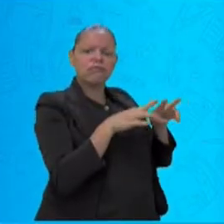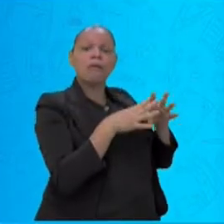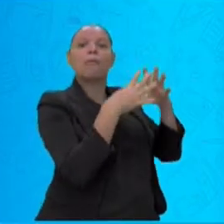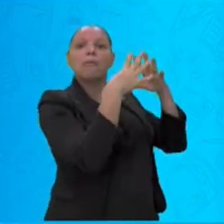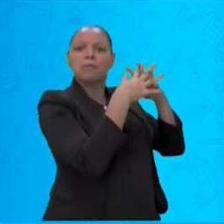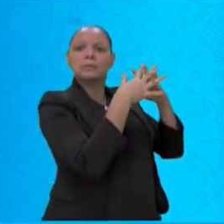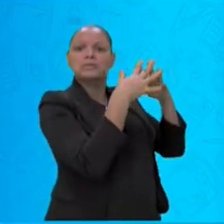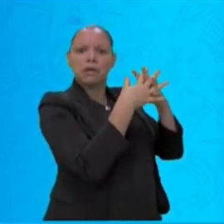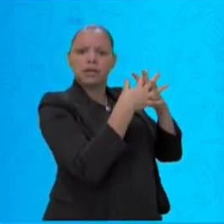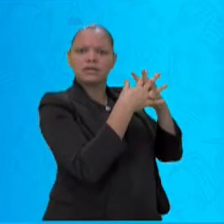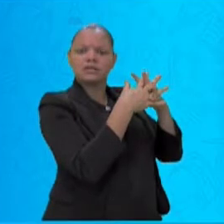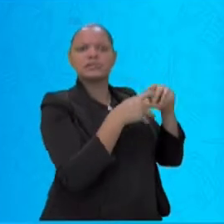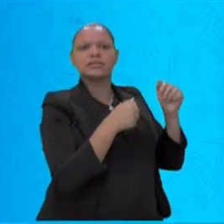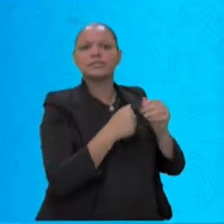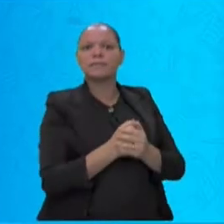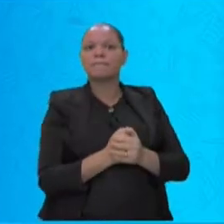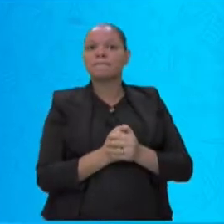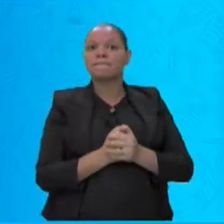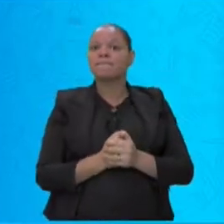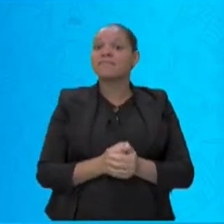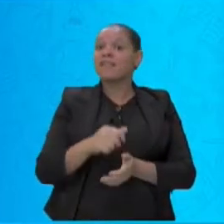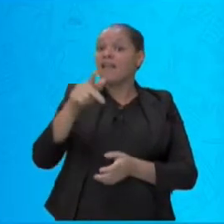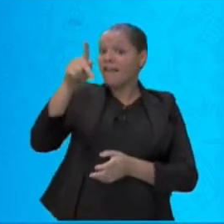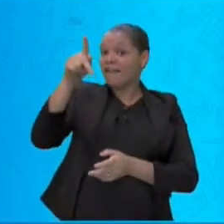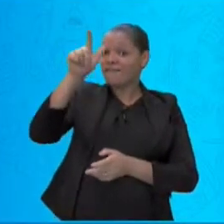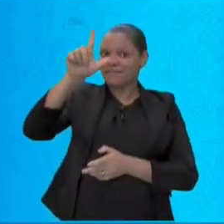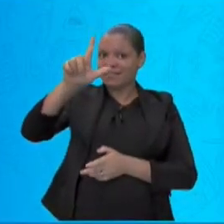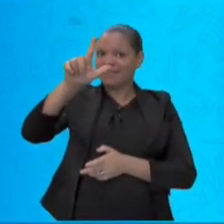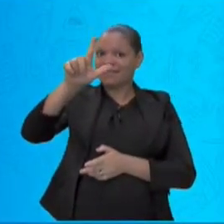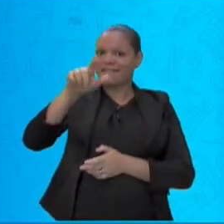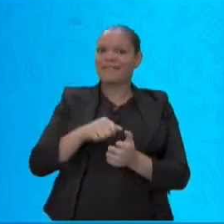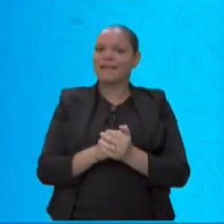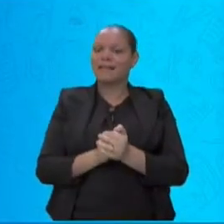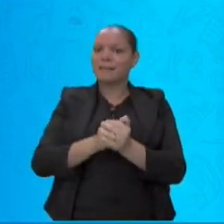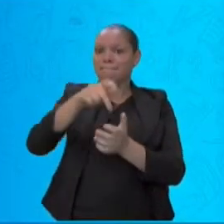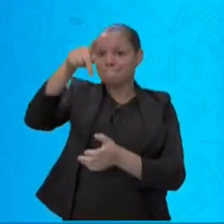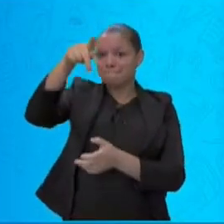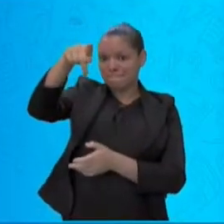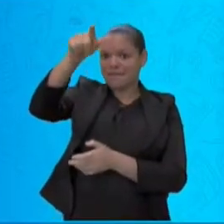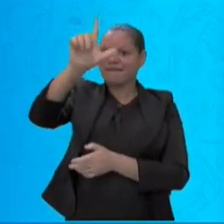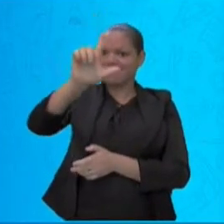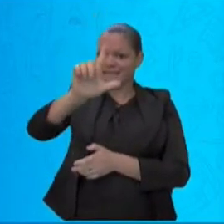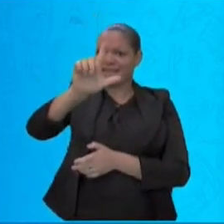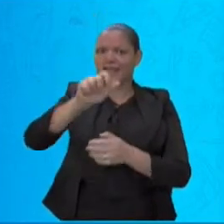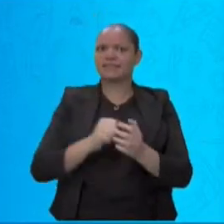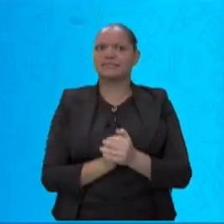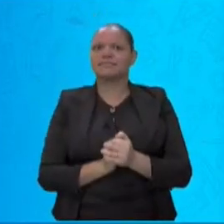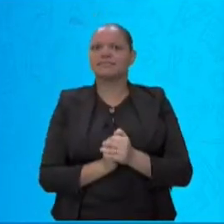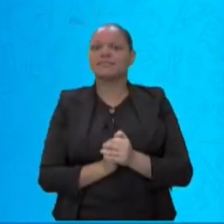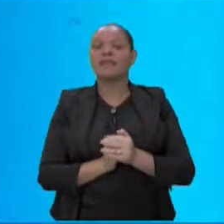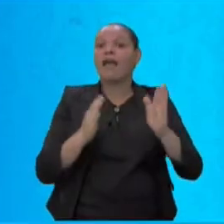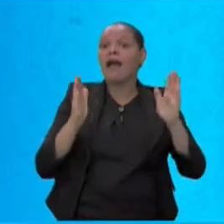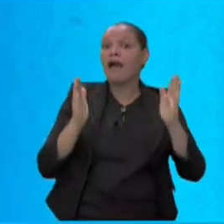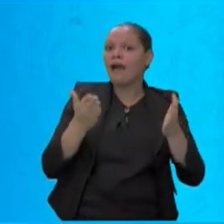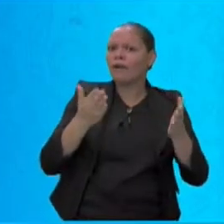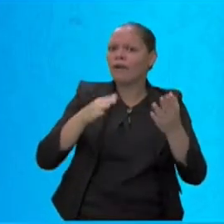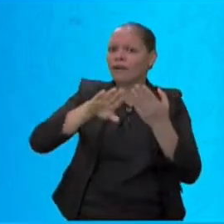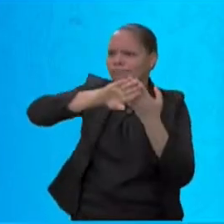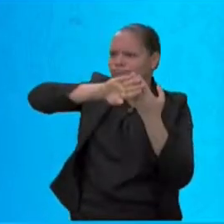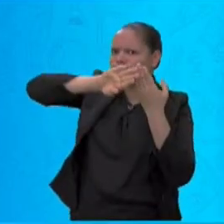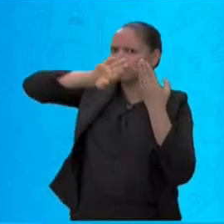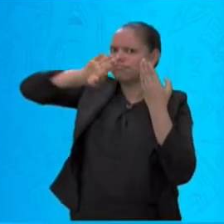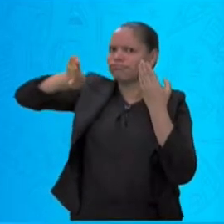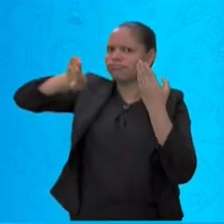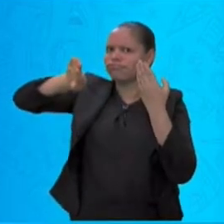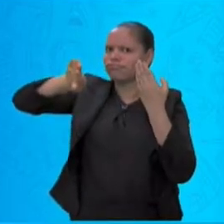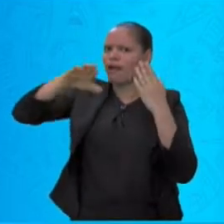consoante. Agora eu vou desafiar vocês. Vamos tirar, por exemplo, a consoante L.